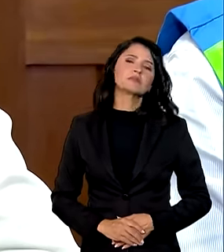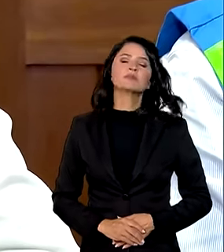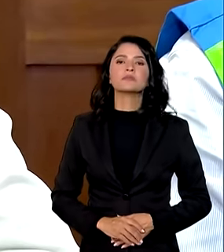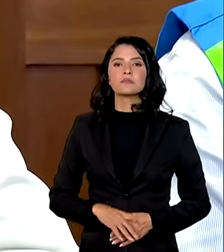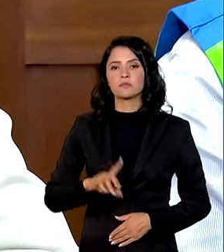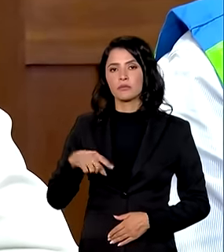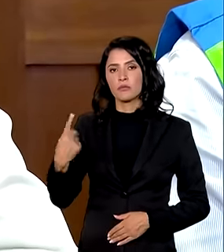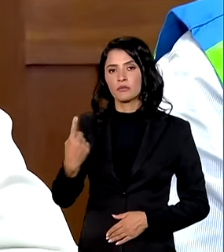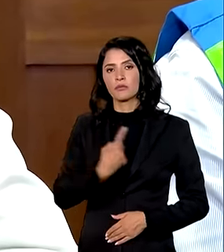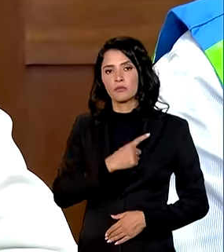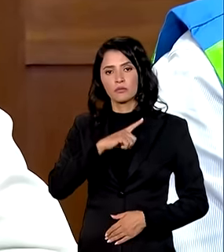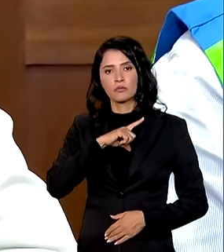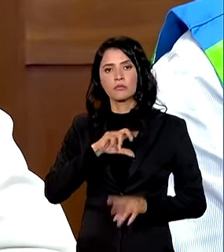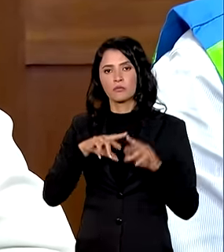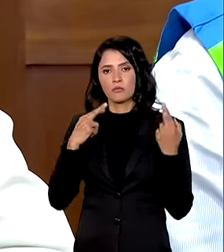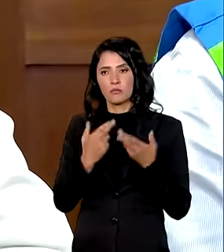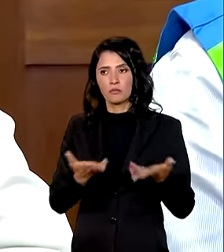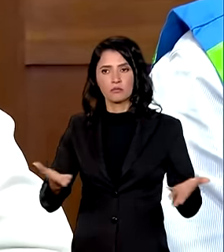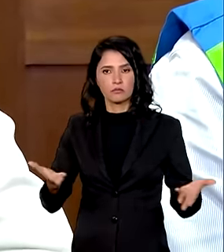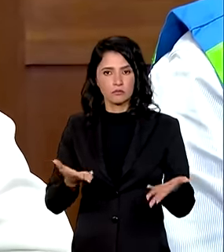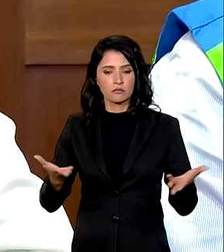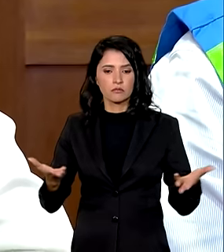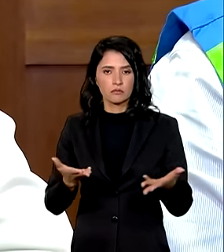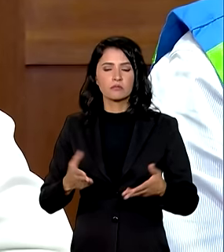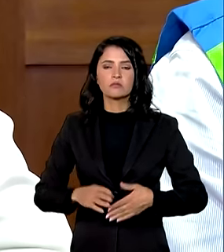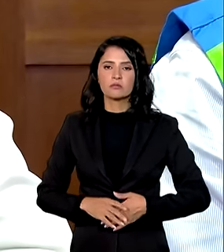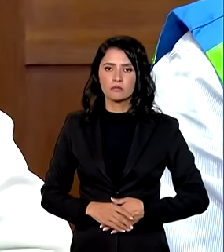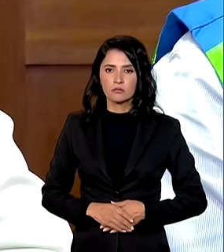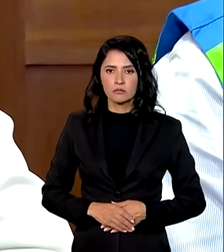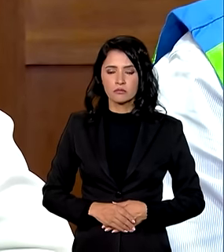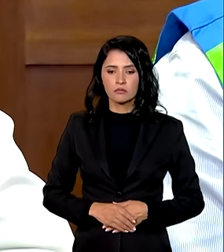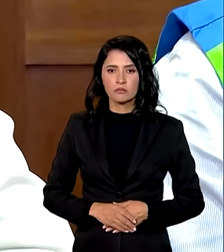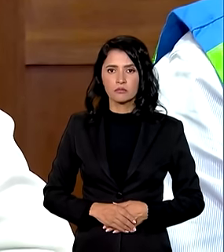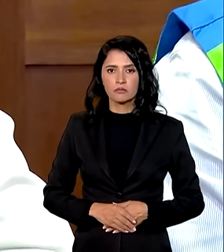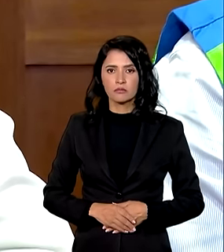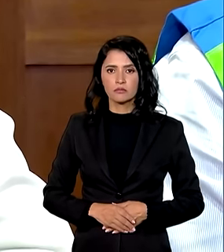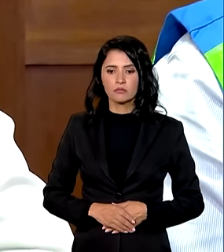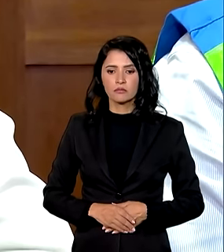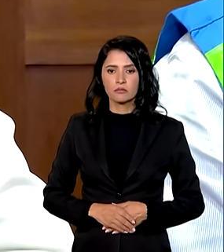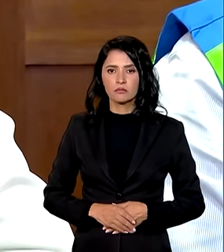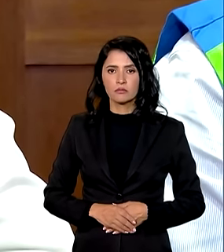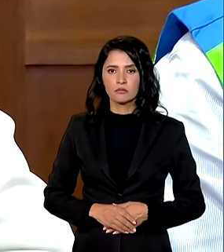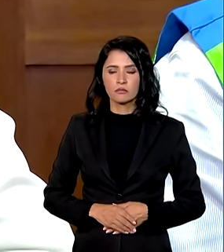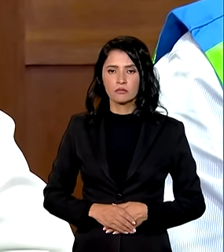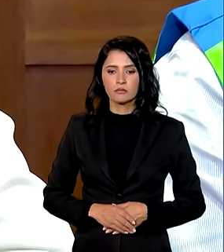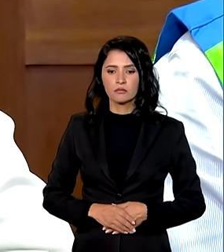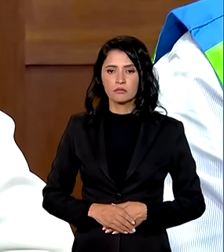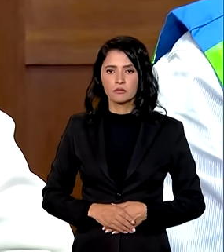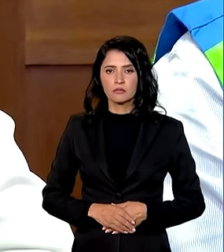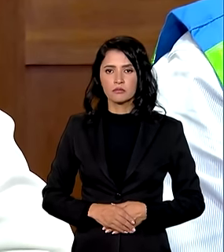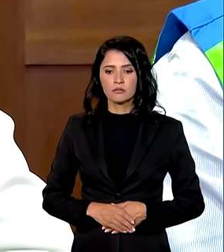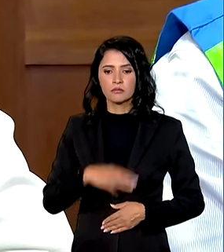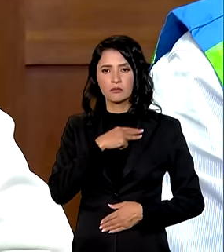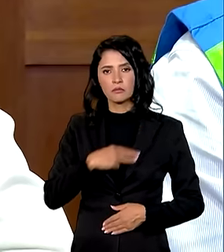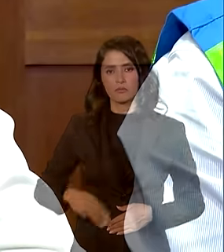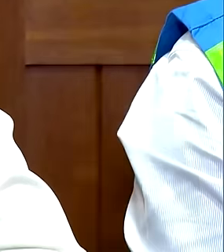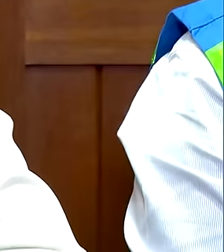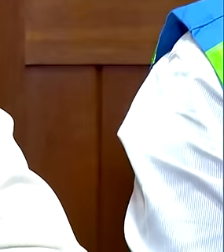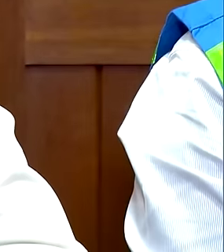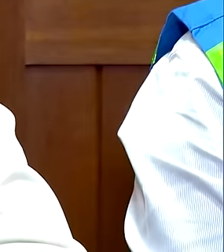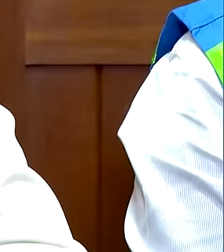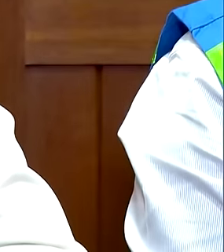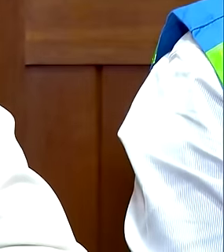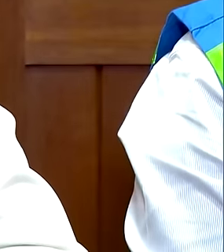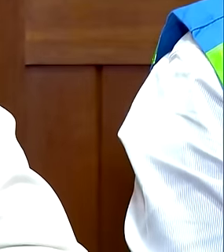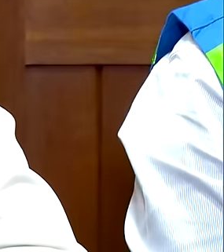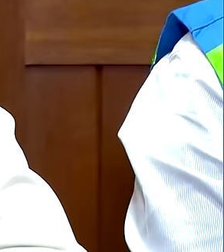nós tivemos uma reunião hoje com a internet sul com o ministro Juscelino e do ponto de